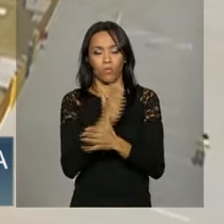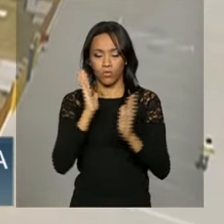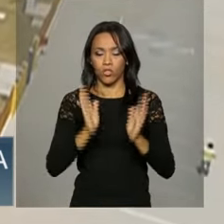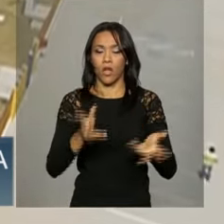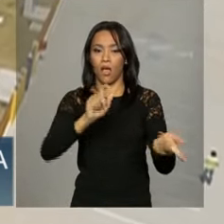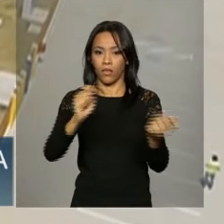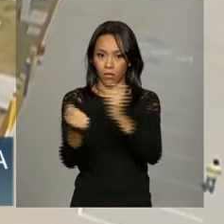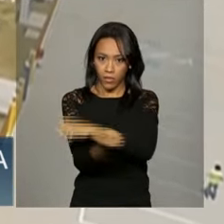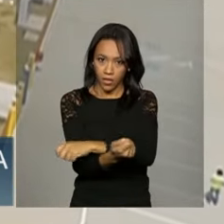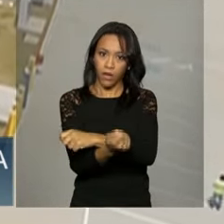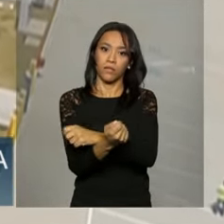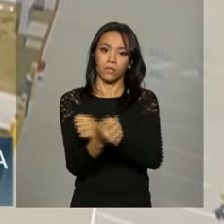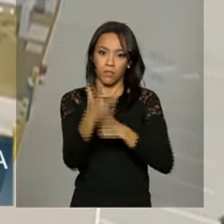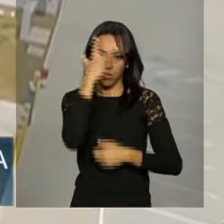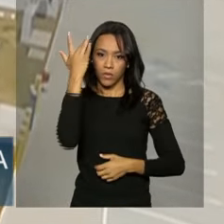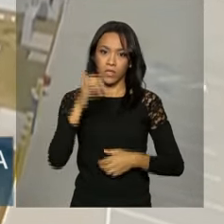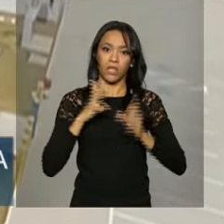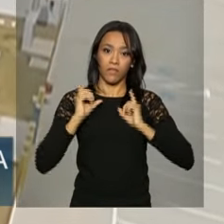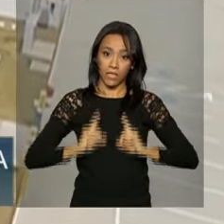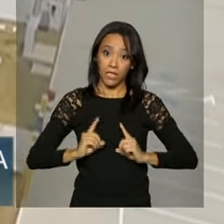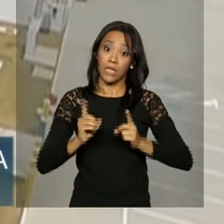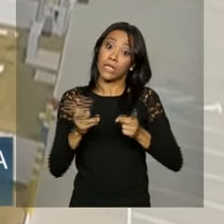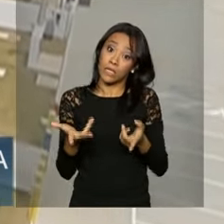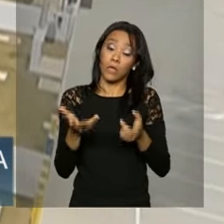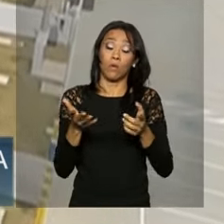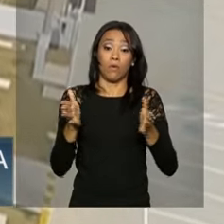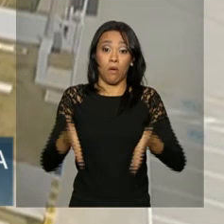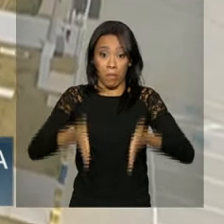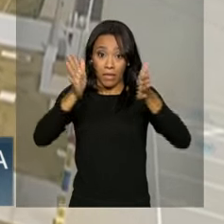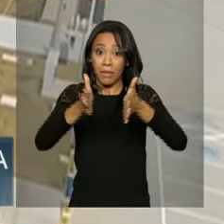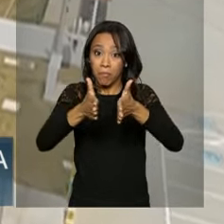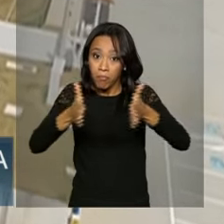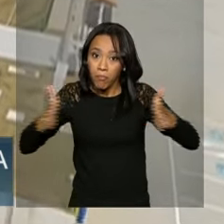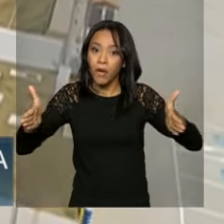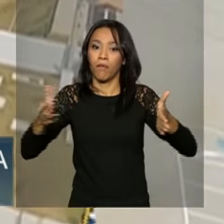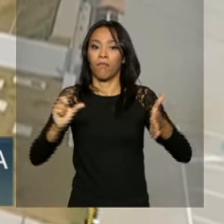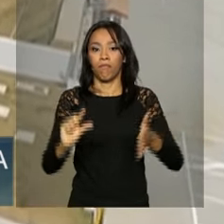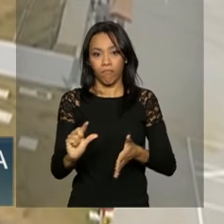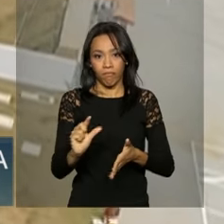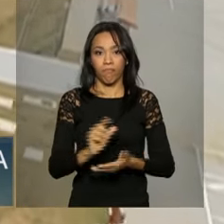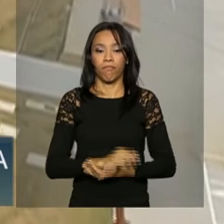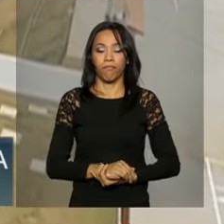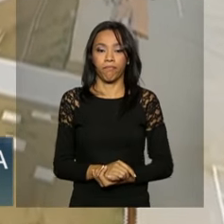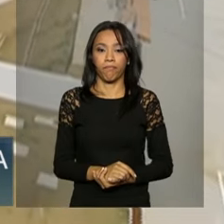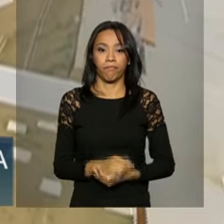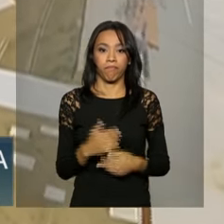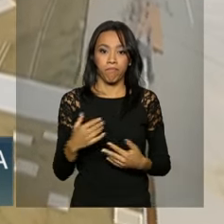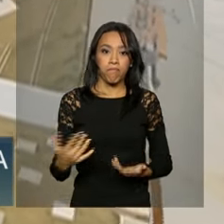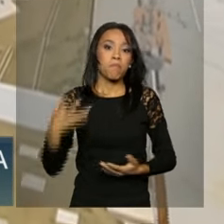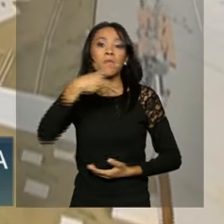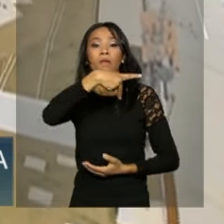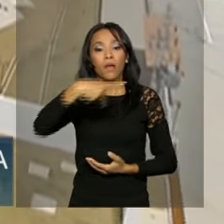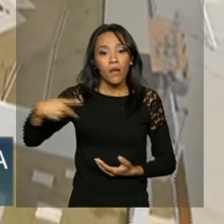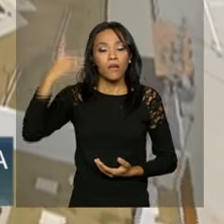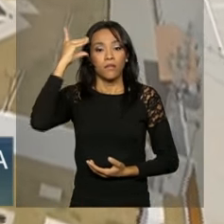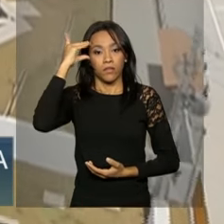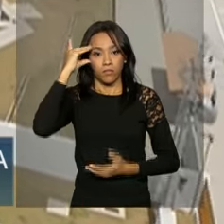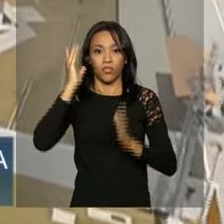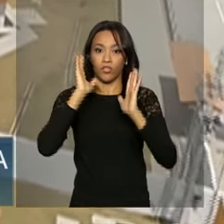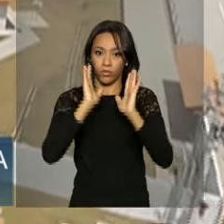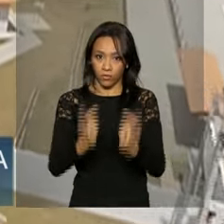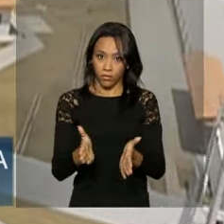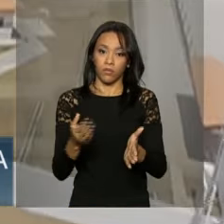um pouco maior do que os apartamentos padrão, mais tradicionais. A presidenta Dilma Rousseff está em